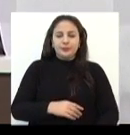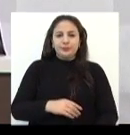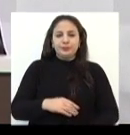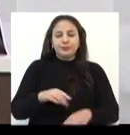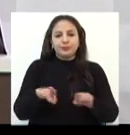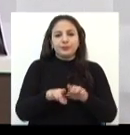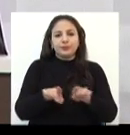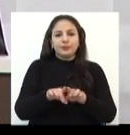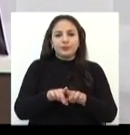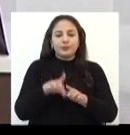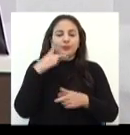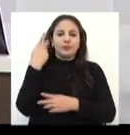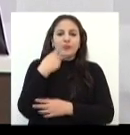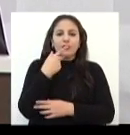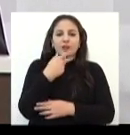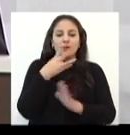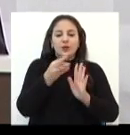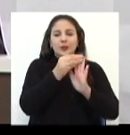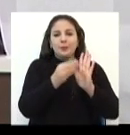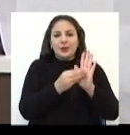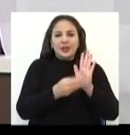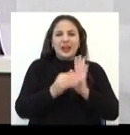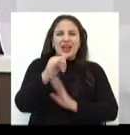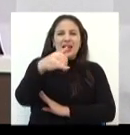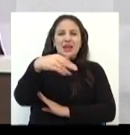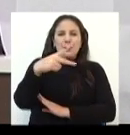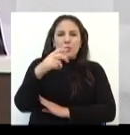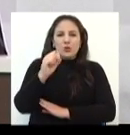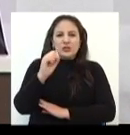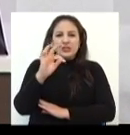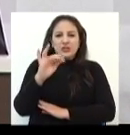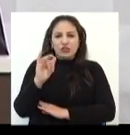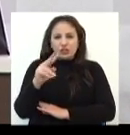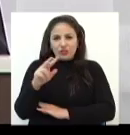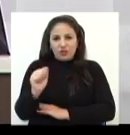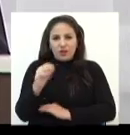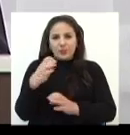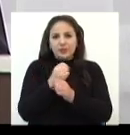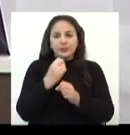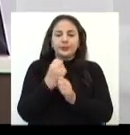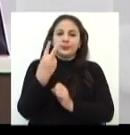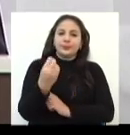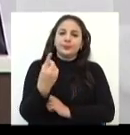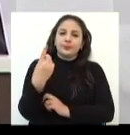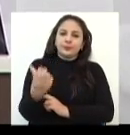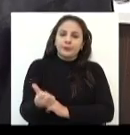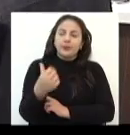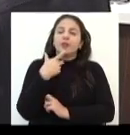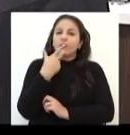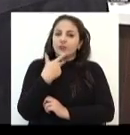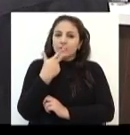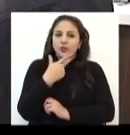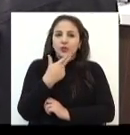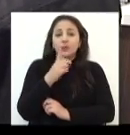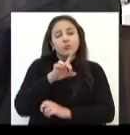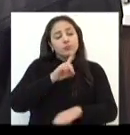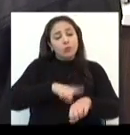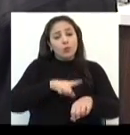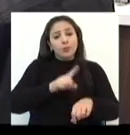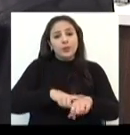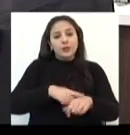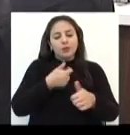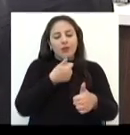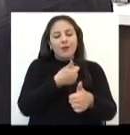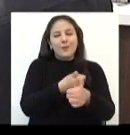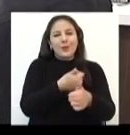tribuna, Rufa ainda falou das emendas impositivas para o orçamento 2016. Ele pontuou que foi um